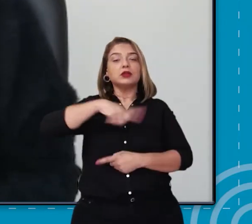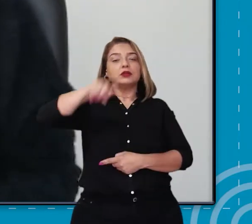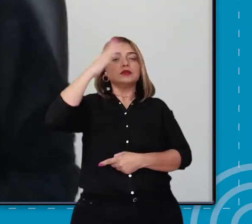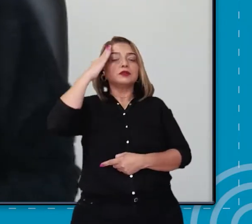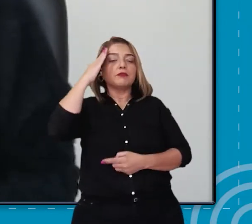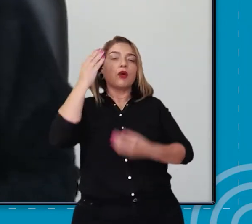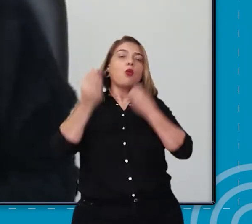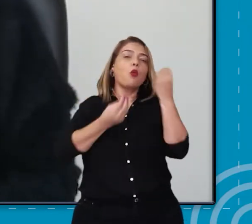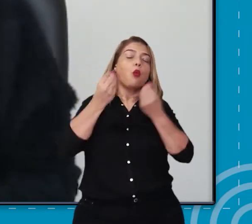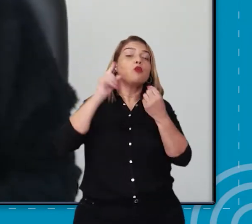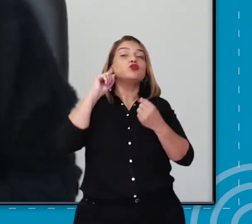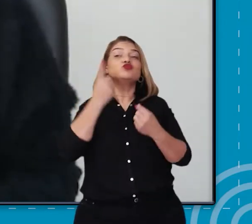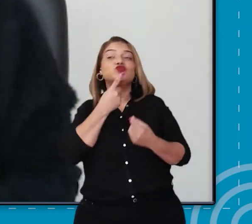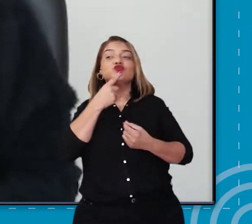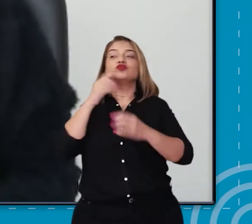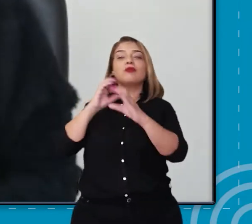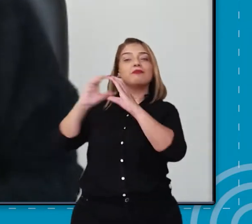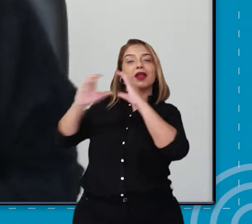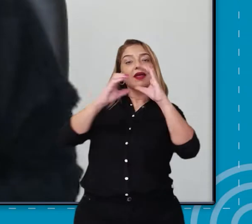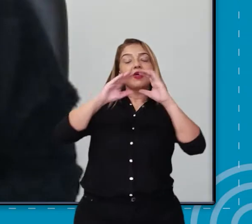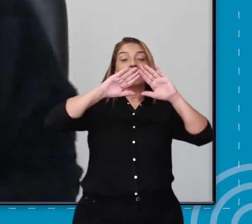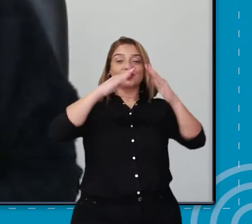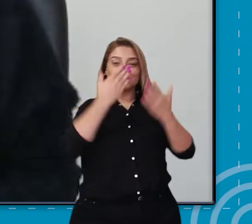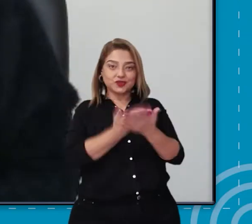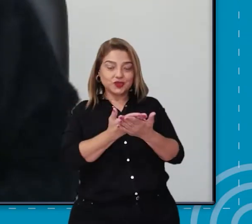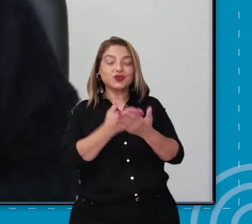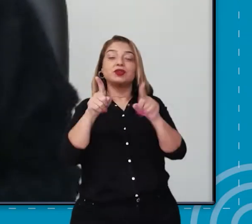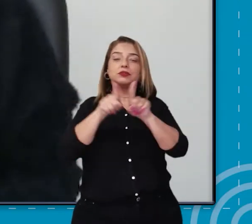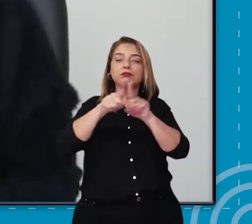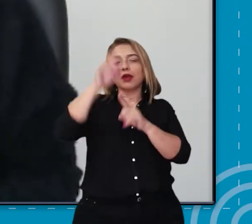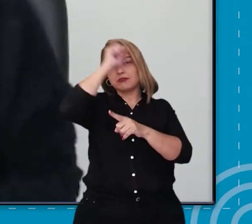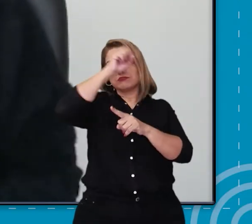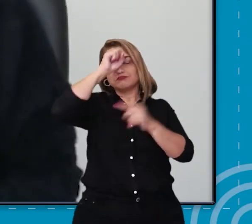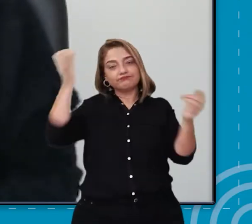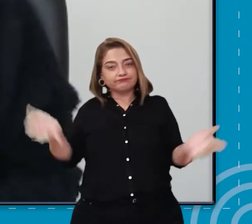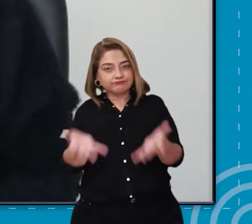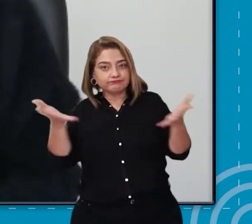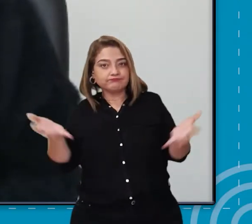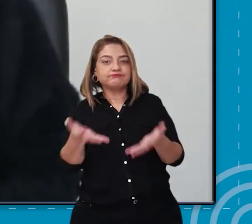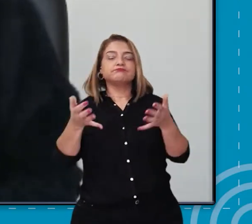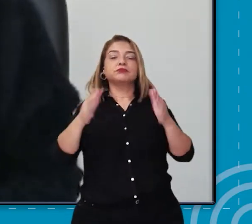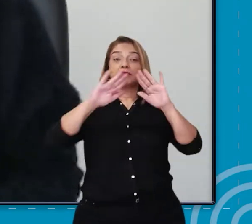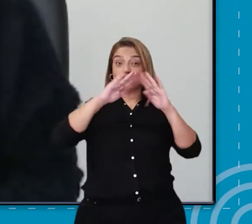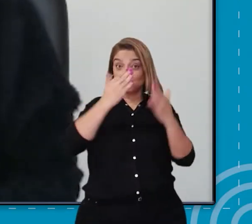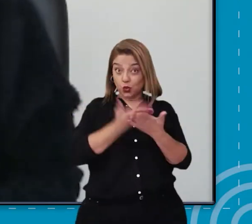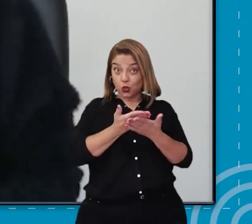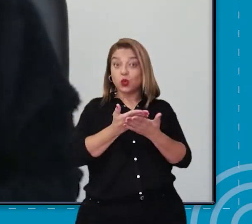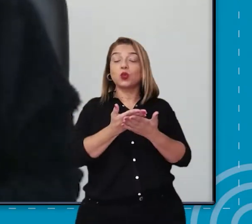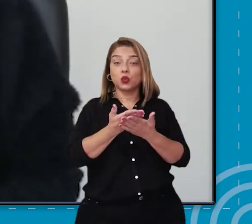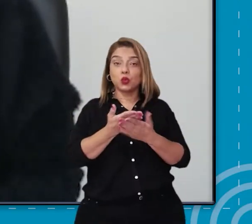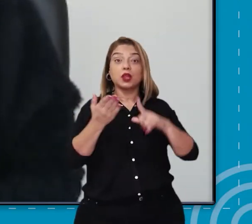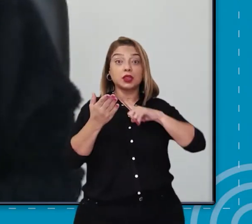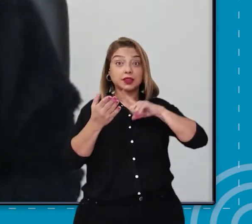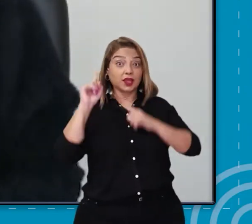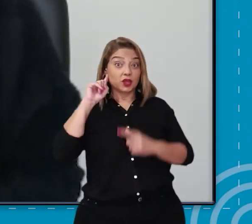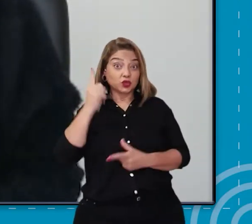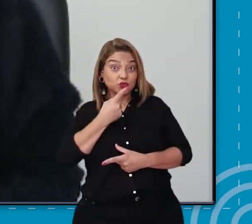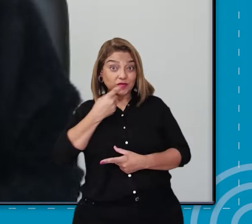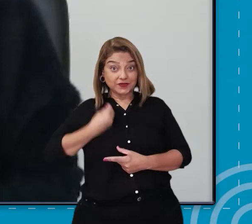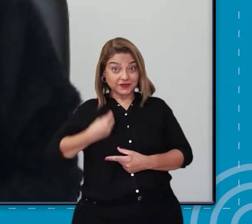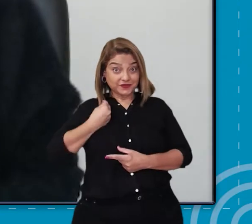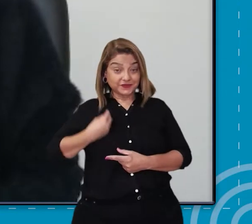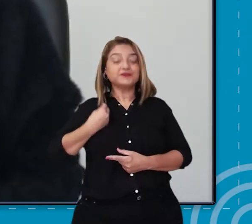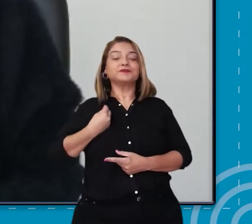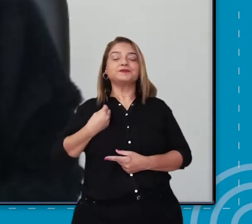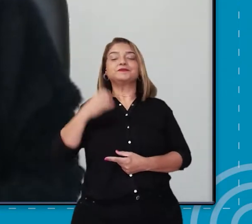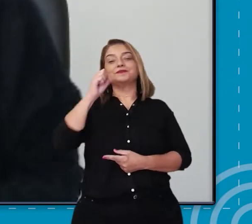com estudantes surdos no ambiente escolar, favorecendo o seu aprendizado. Nas unidades escolares, que possuem